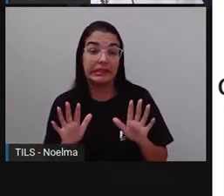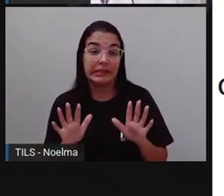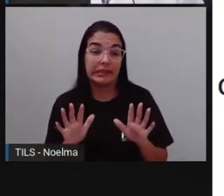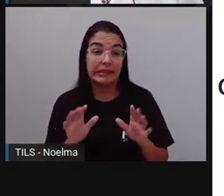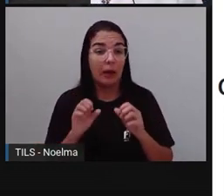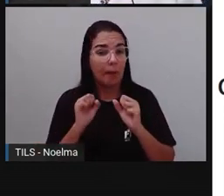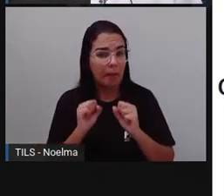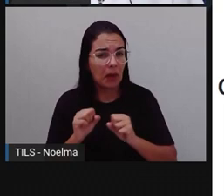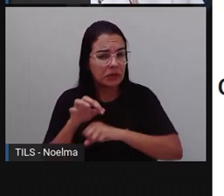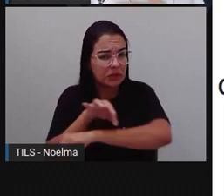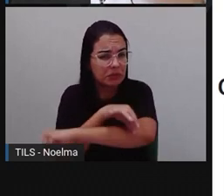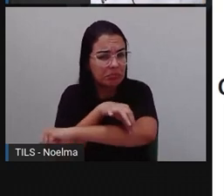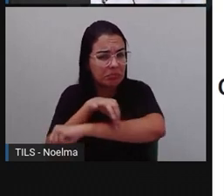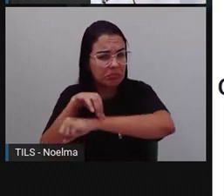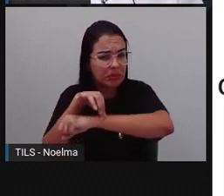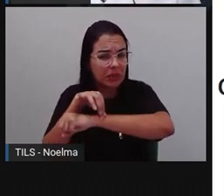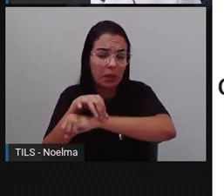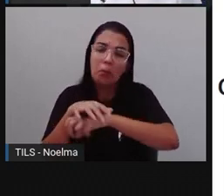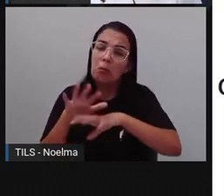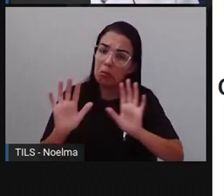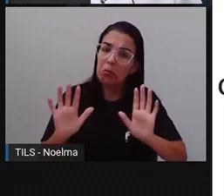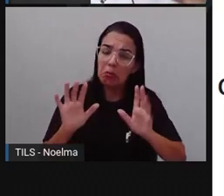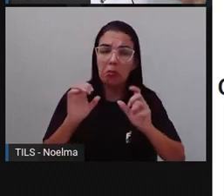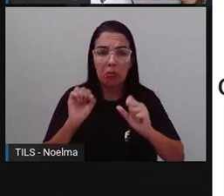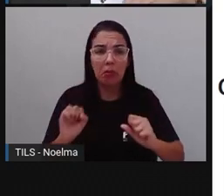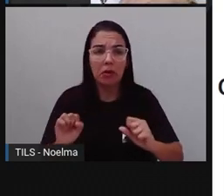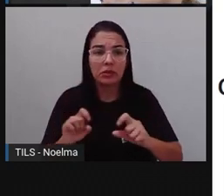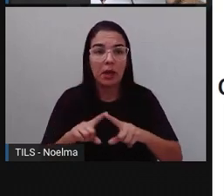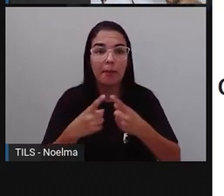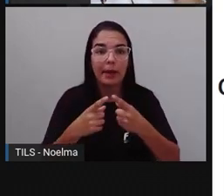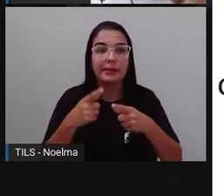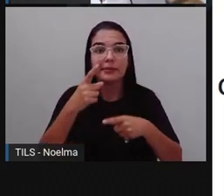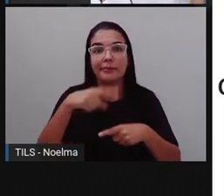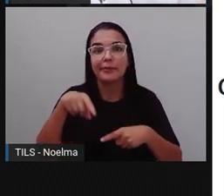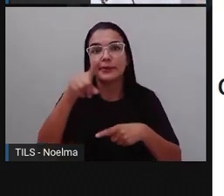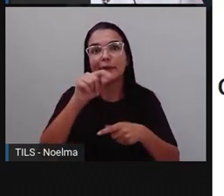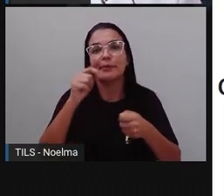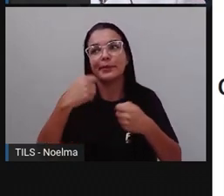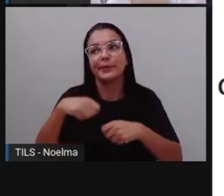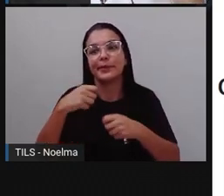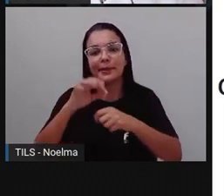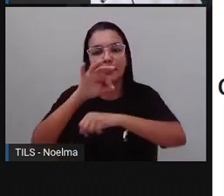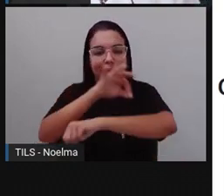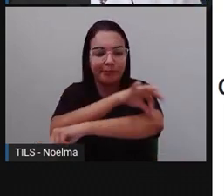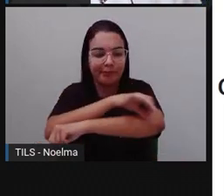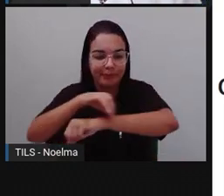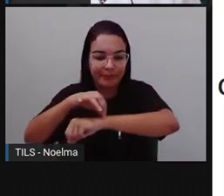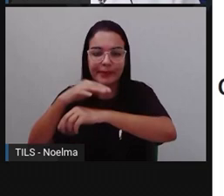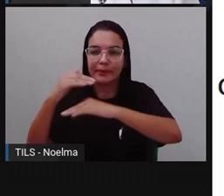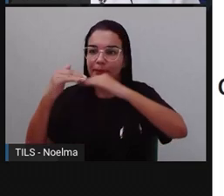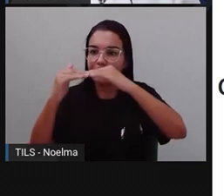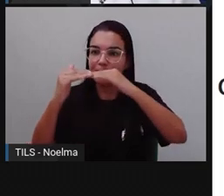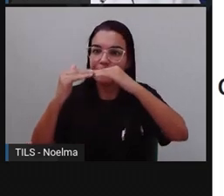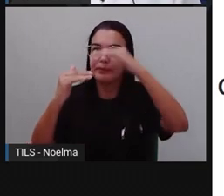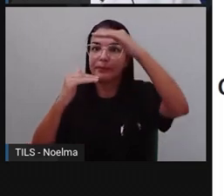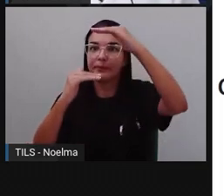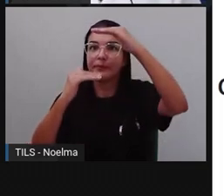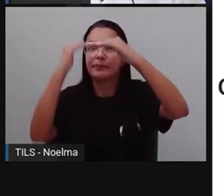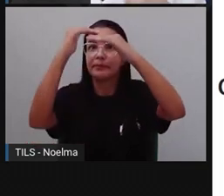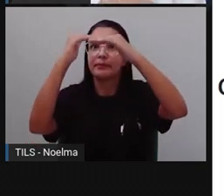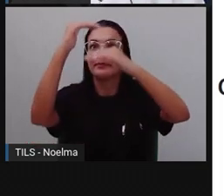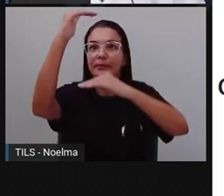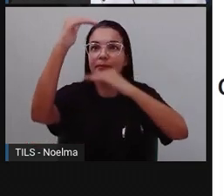para medir com a régua? Bom, Até dá para medir, Mas você vai ter que medir ali, Várias vezes, Porque a régua é muito menor, Do que a árvore,